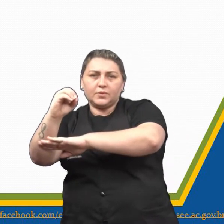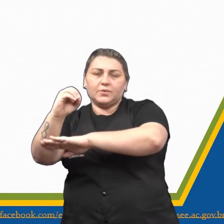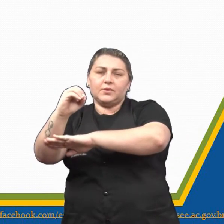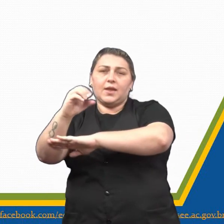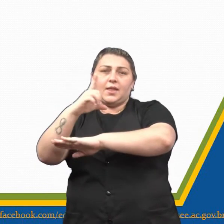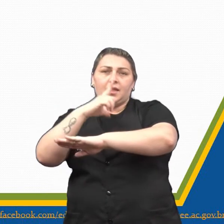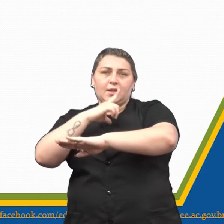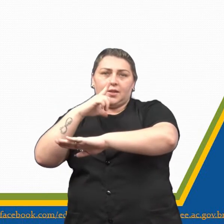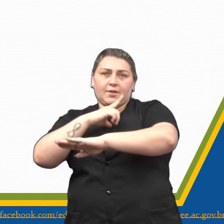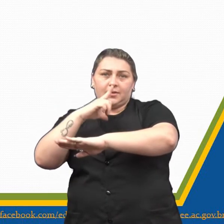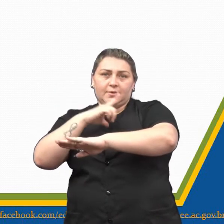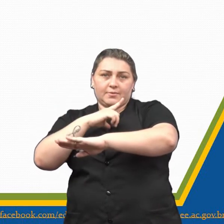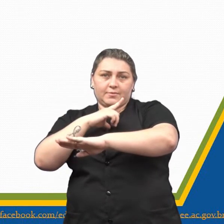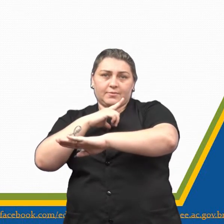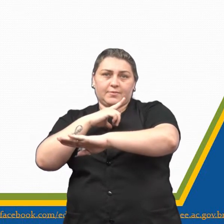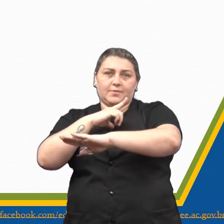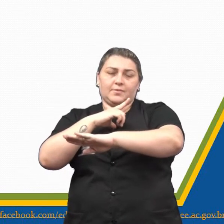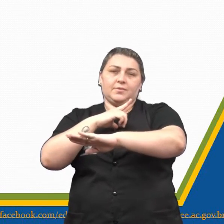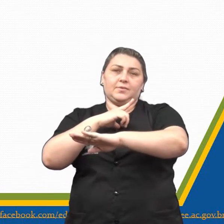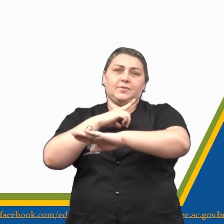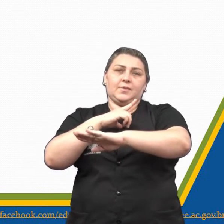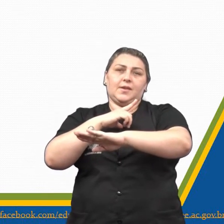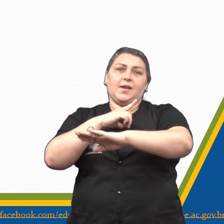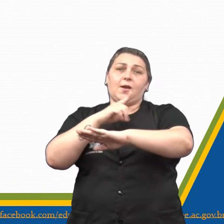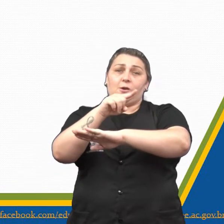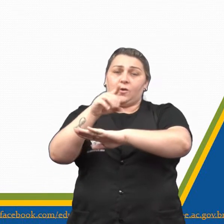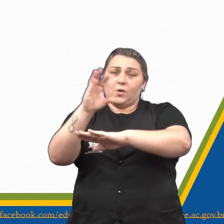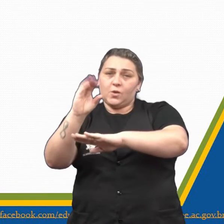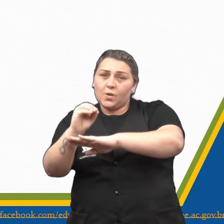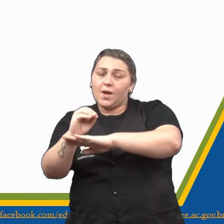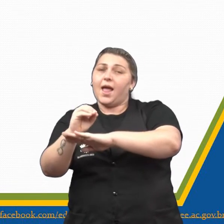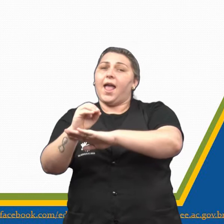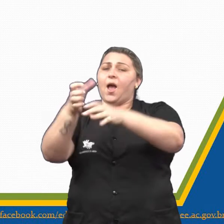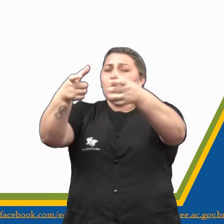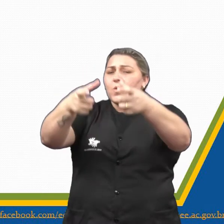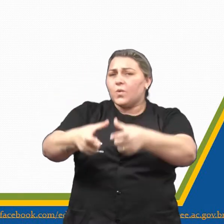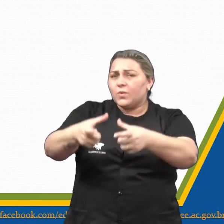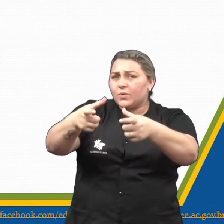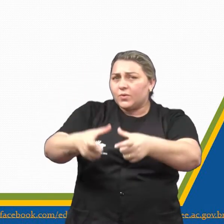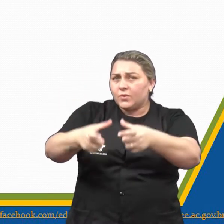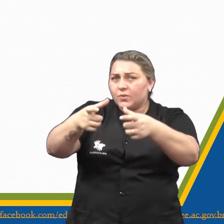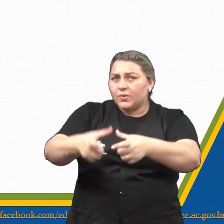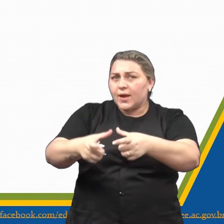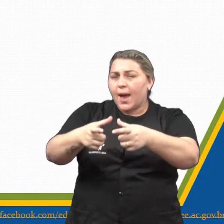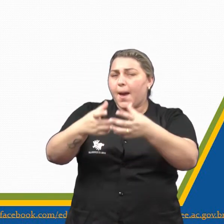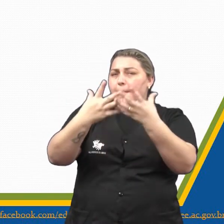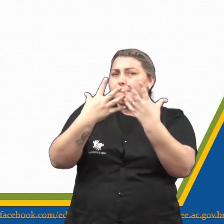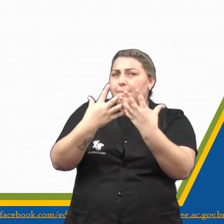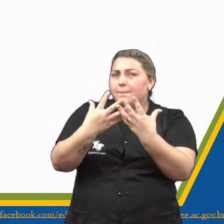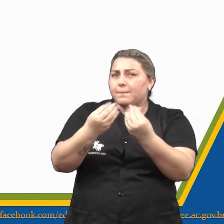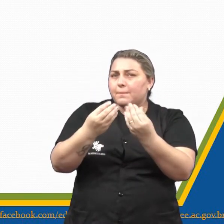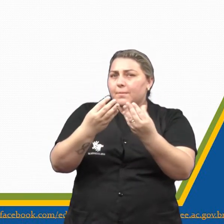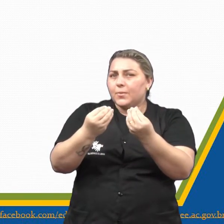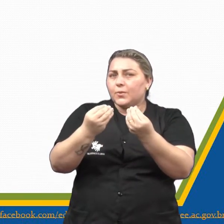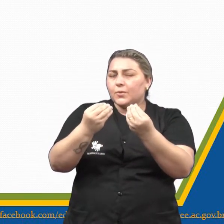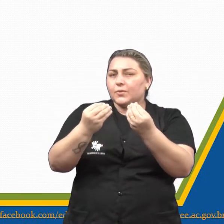Aí eu tenho, el zoológico, esse é um lugar muito entretenido. O que que seria essa palavra entretenido? Se eu tenho dizendo aí